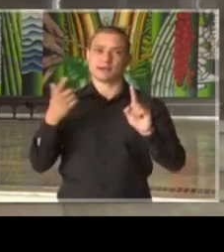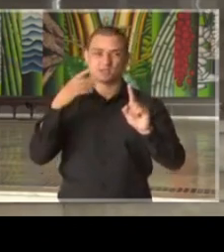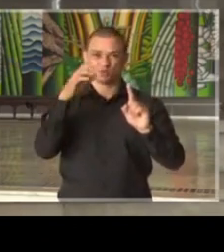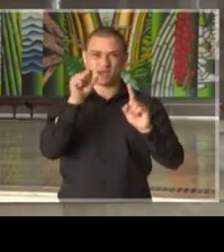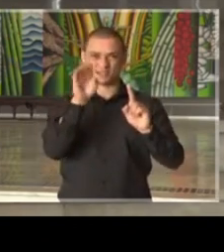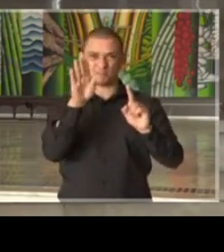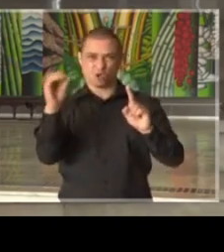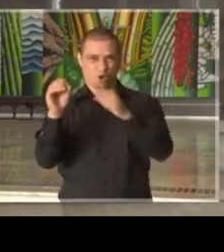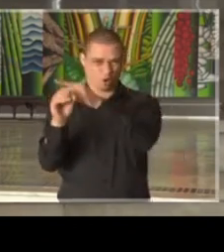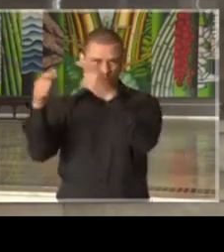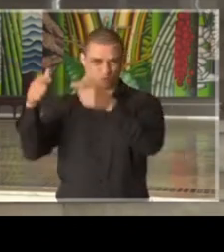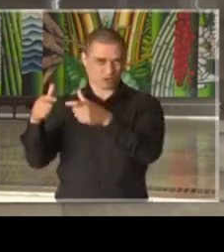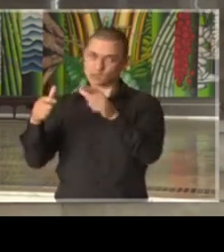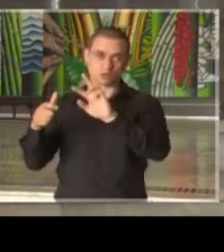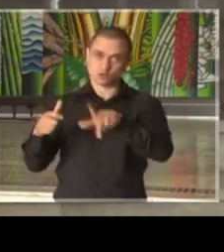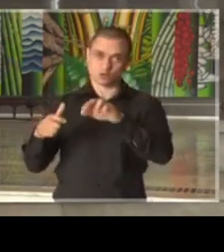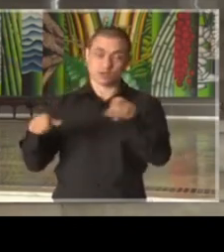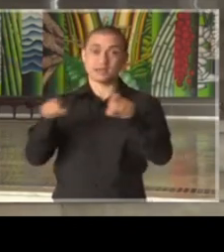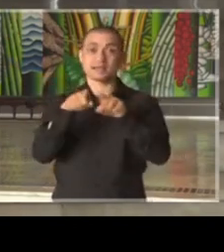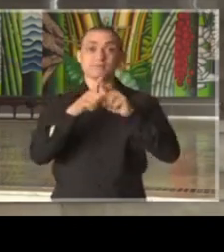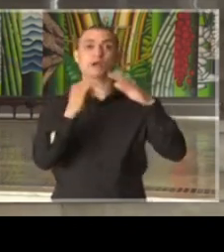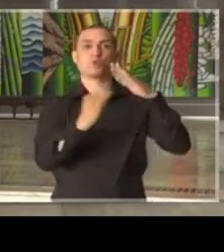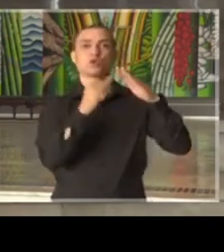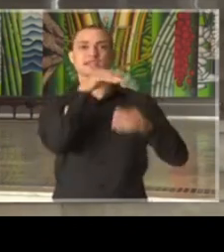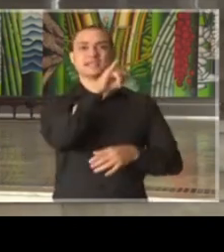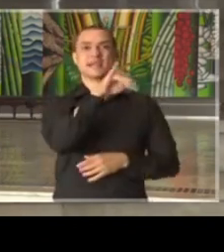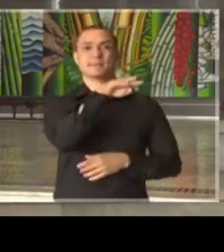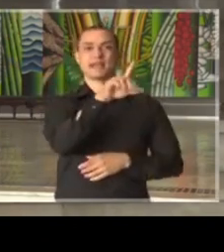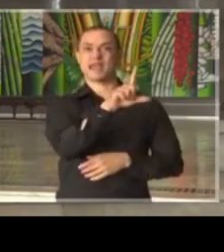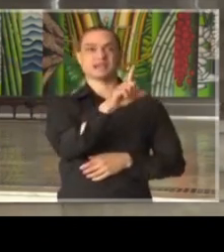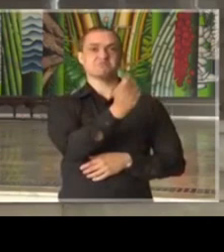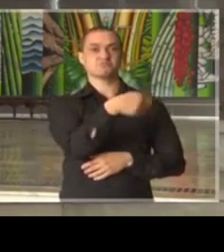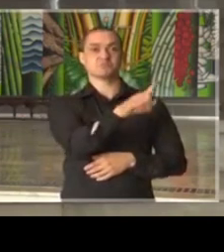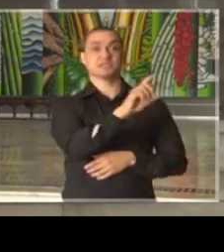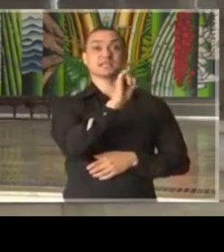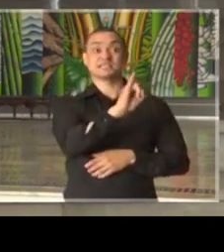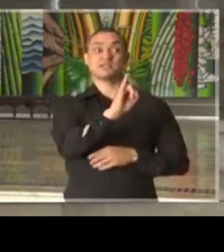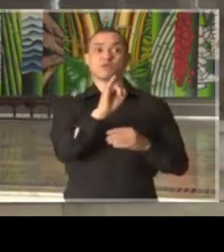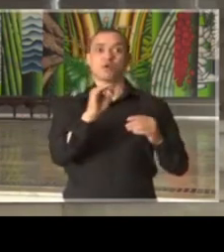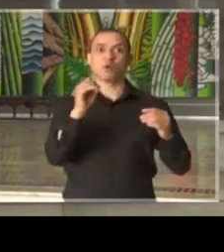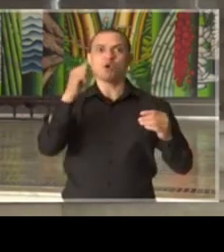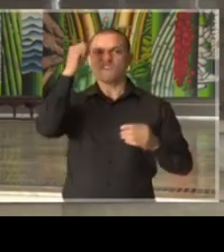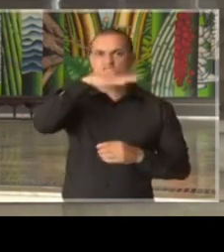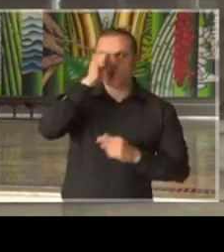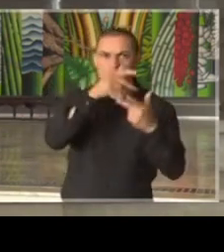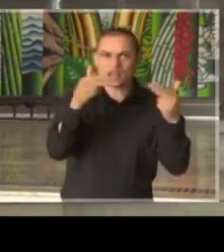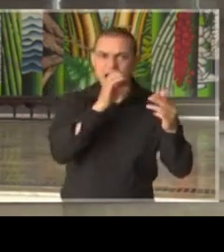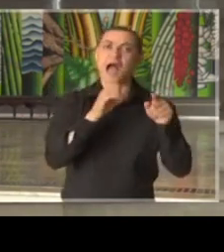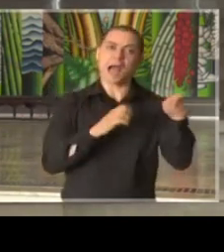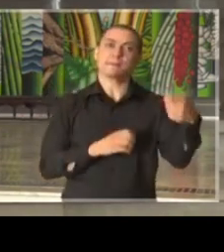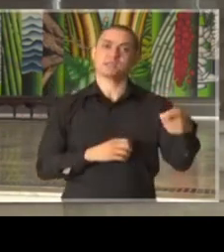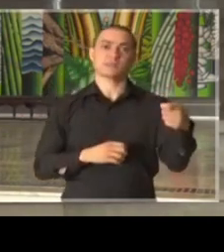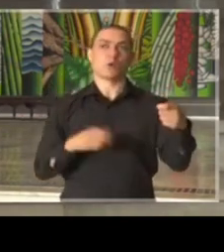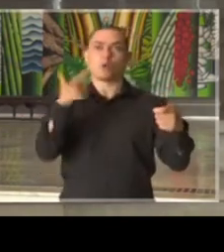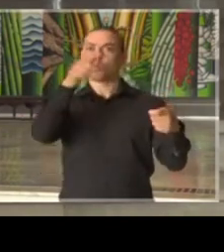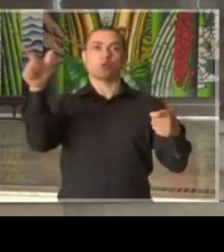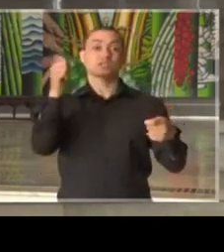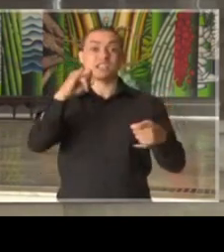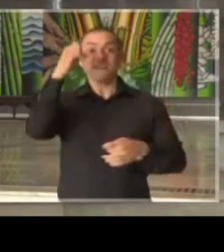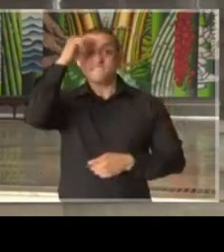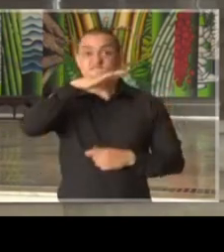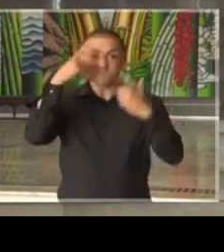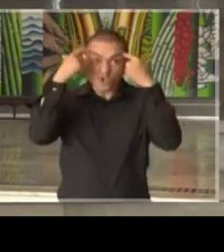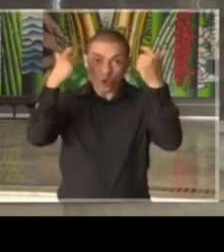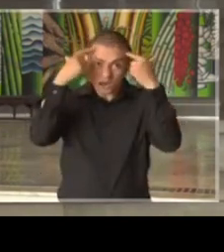e nem para o Instituto Médico Legal, a não ser que seja um caso de violência. Então, todo caso de violência